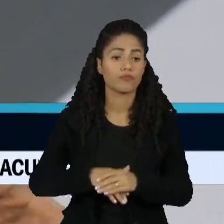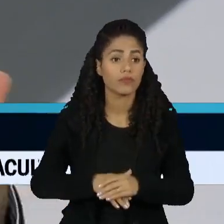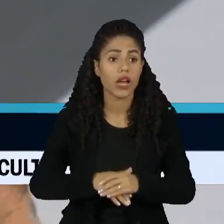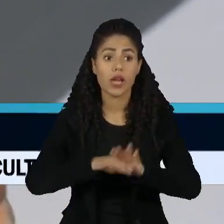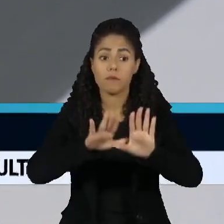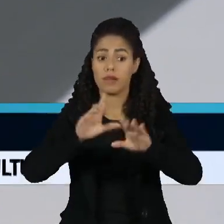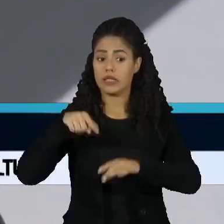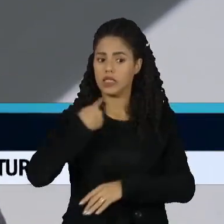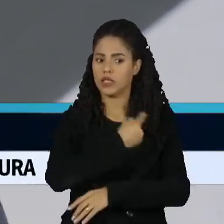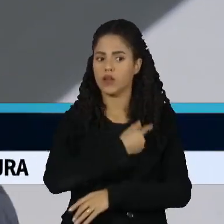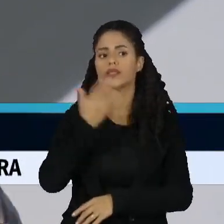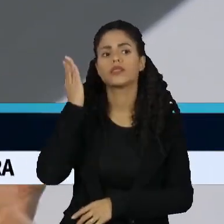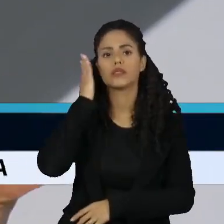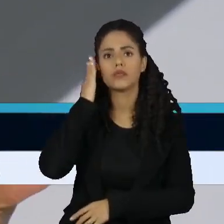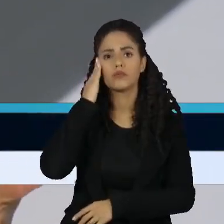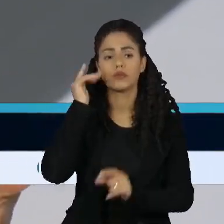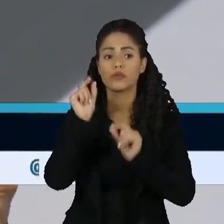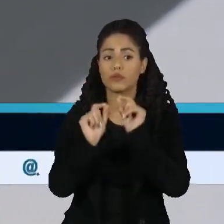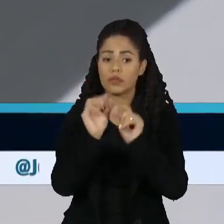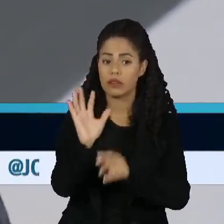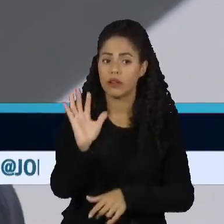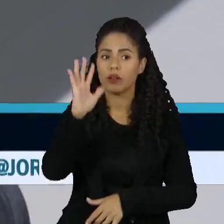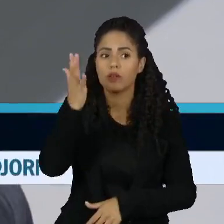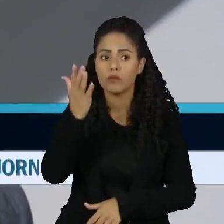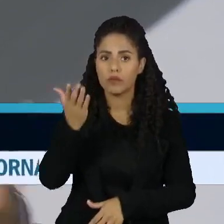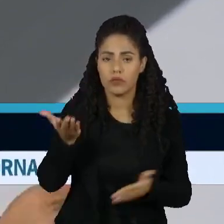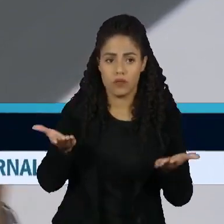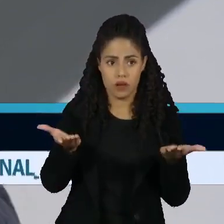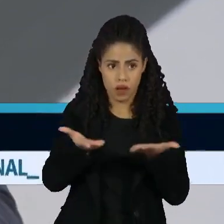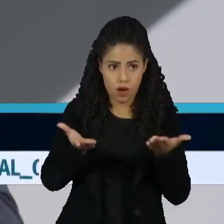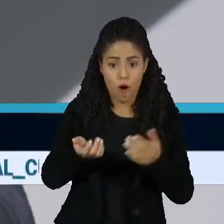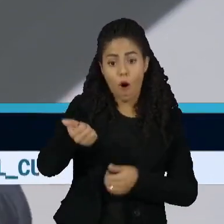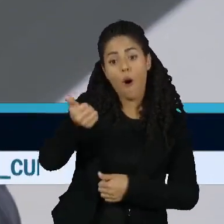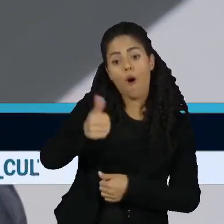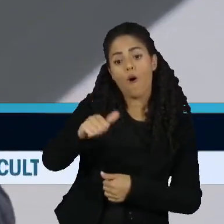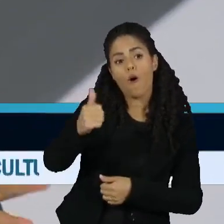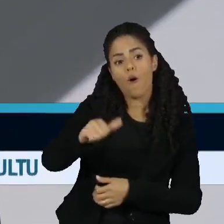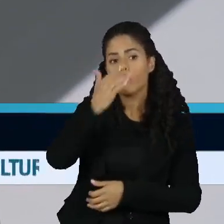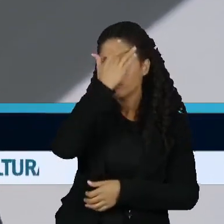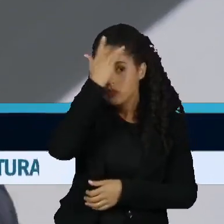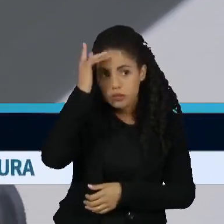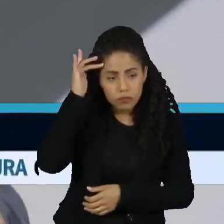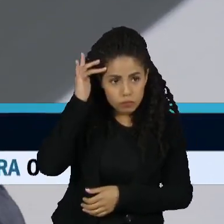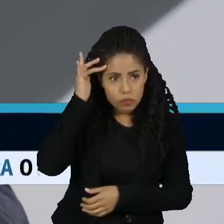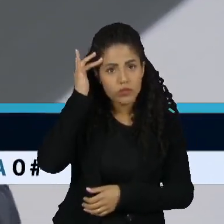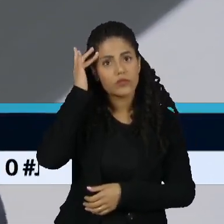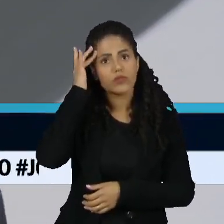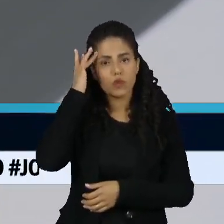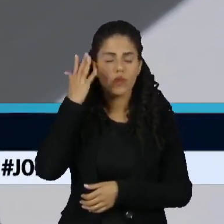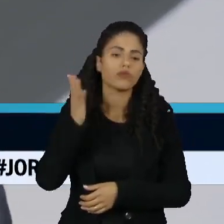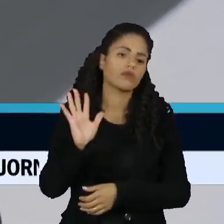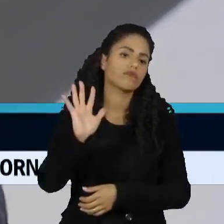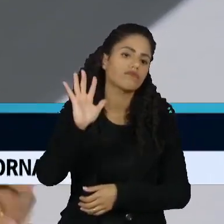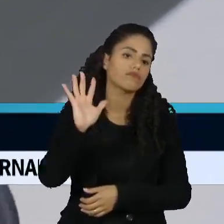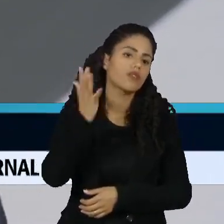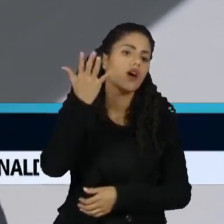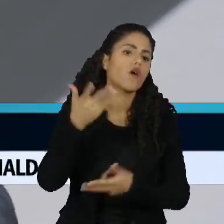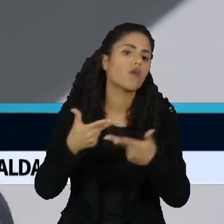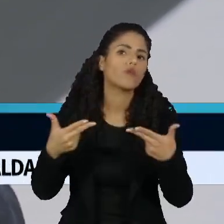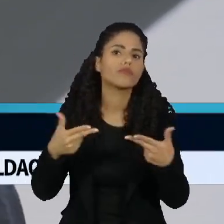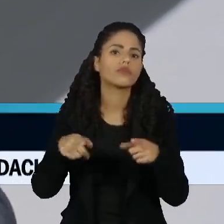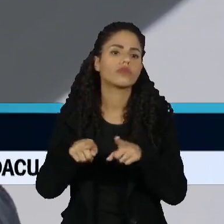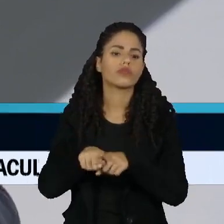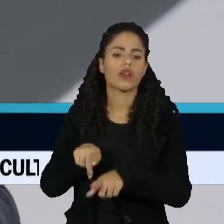nós temos é, de fato, uma situação inusitada em que 11 pessoas terão, talvez, divergências, oposições muito